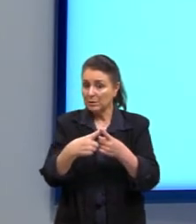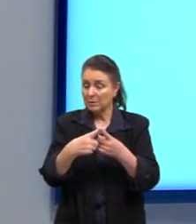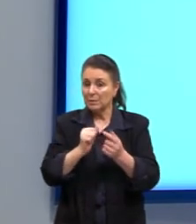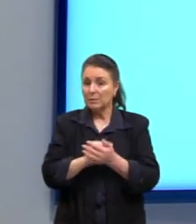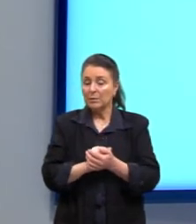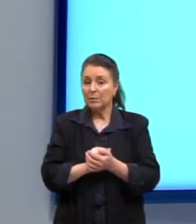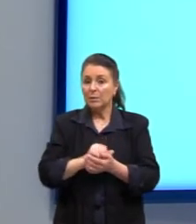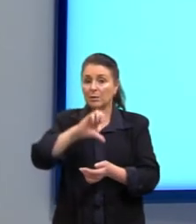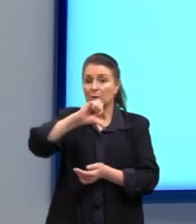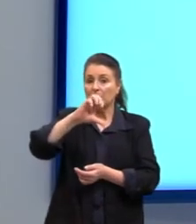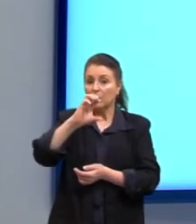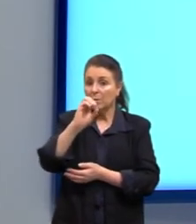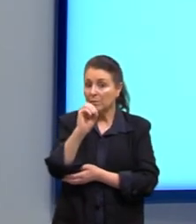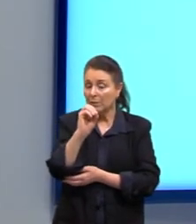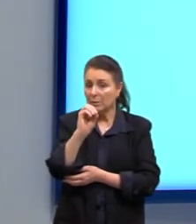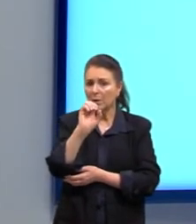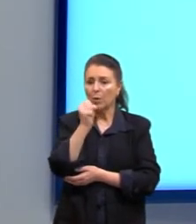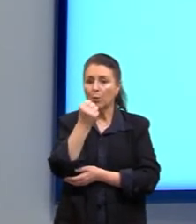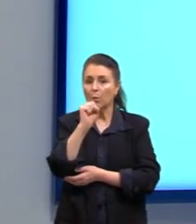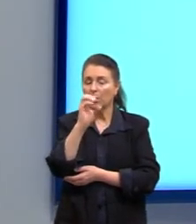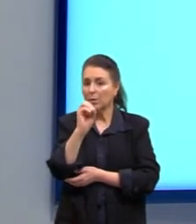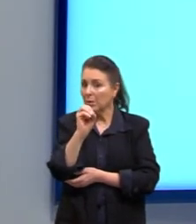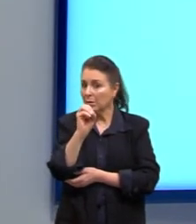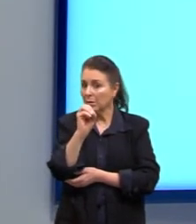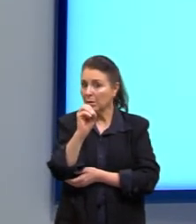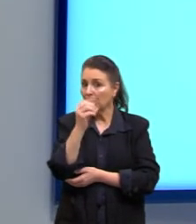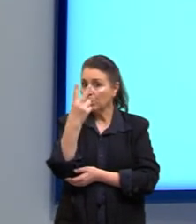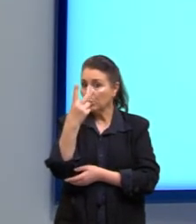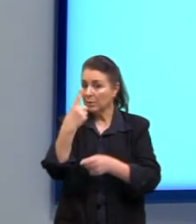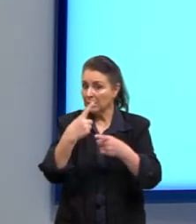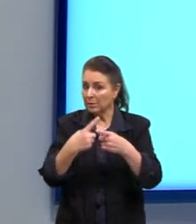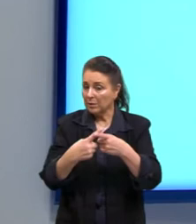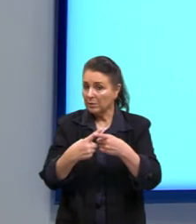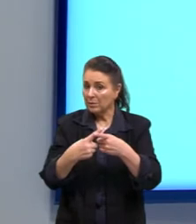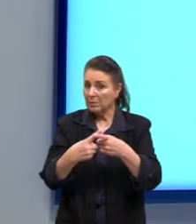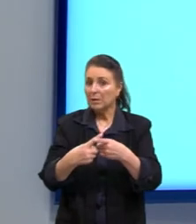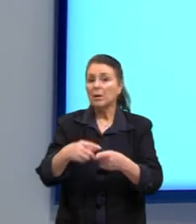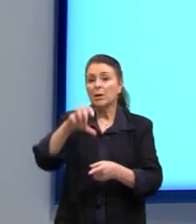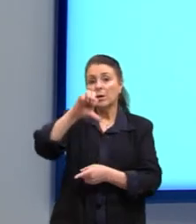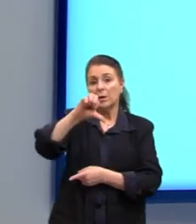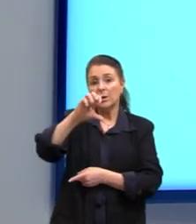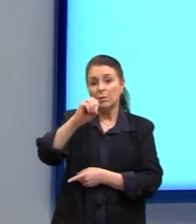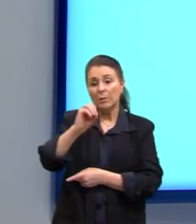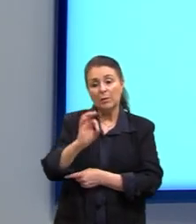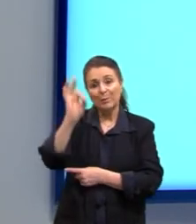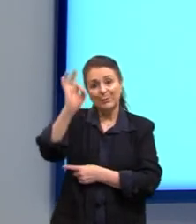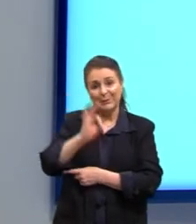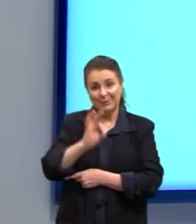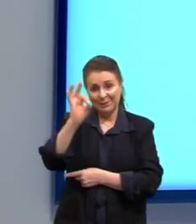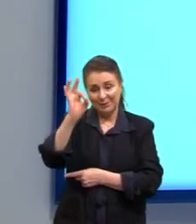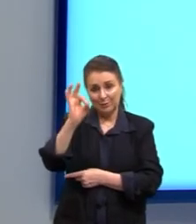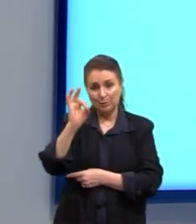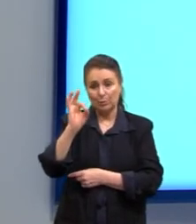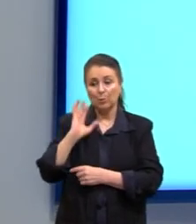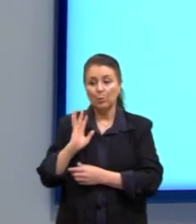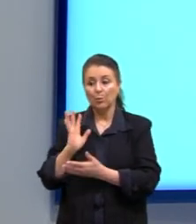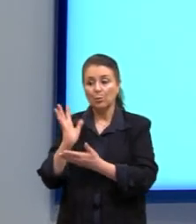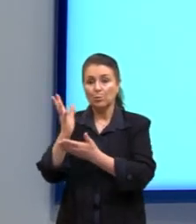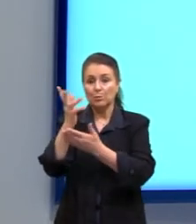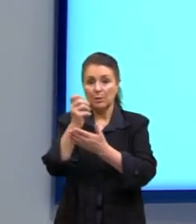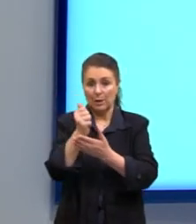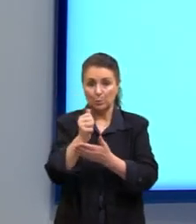90%, 80% que também repete duas vezes e 90%. Todos esses dados em